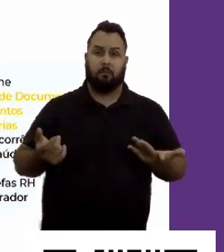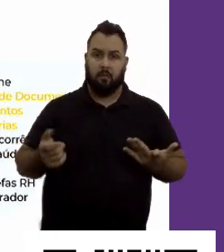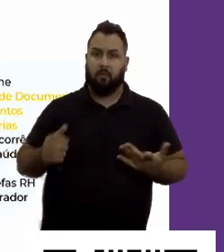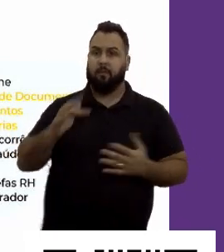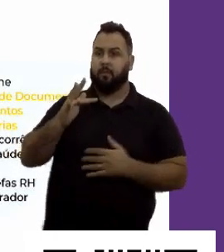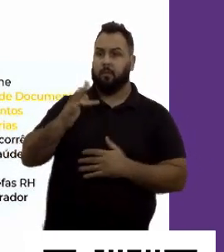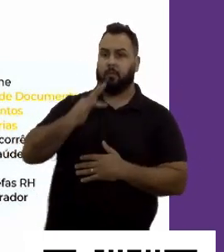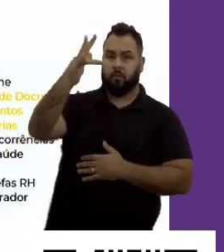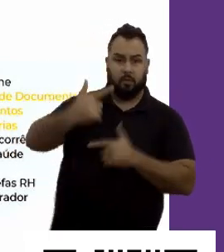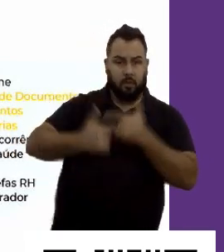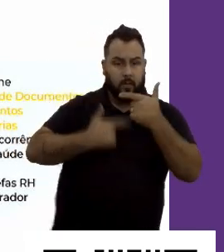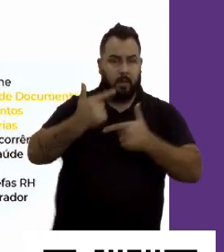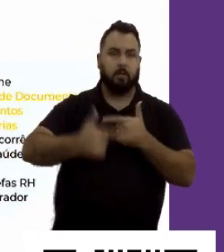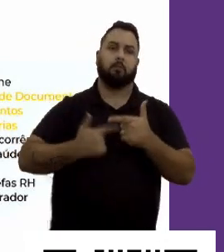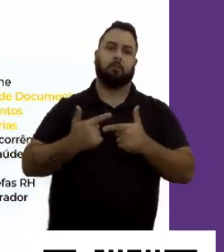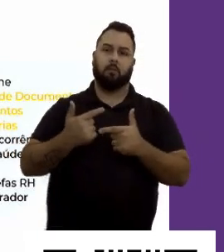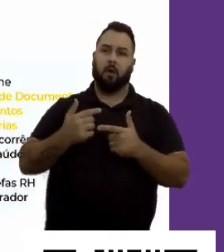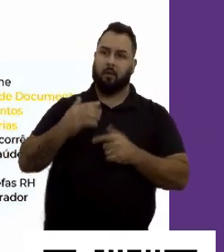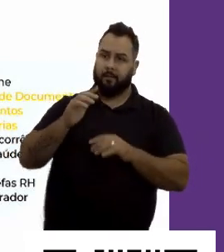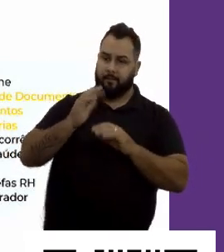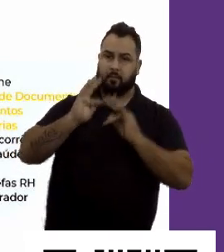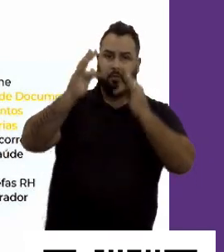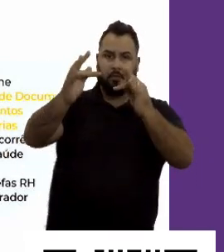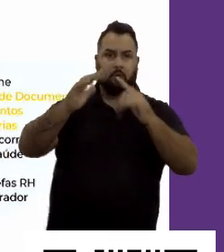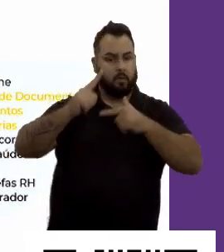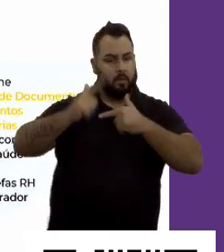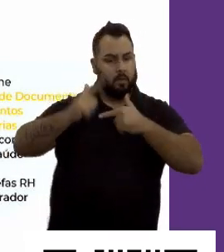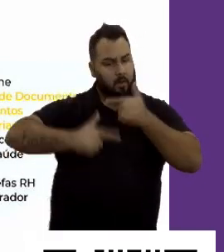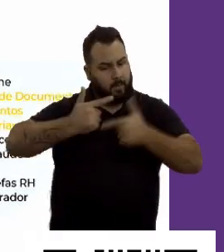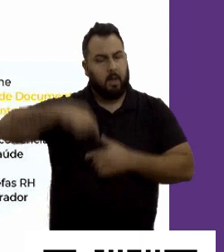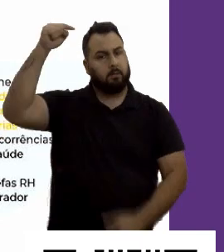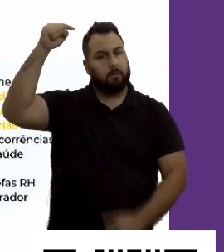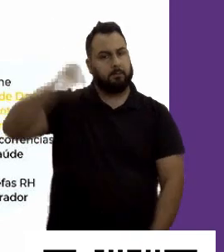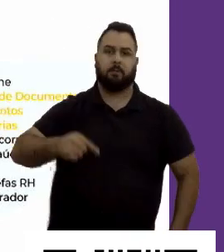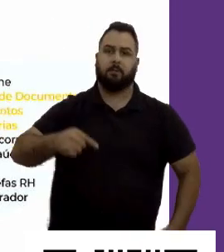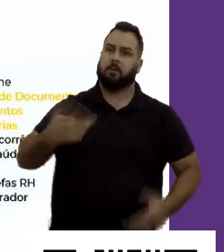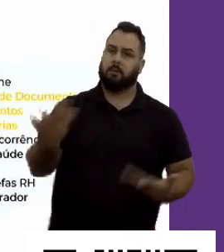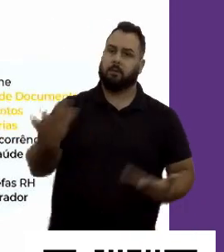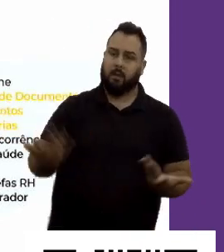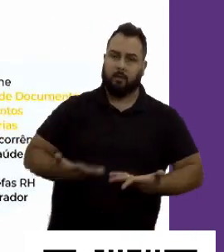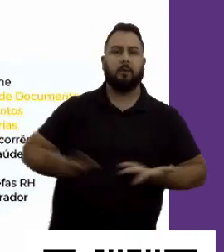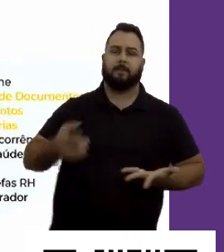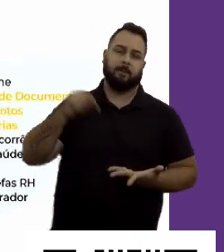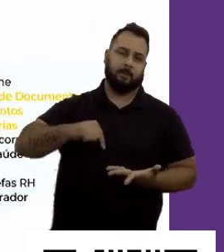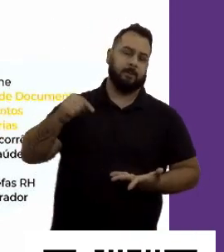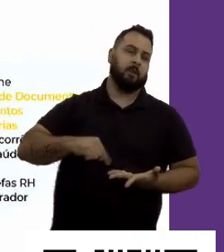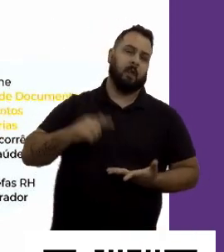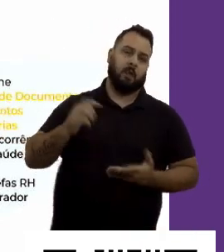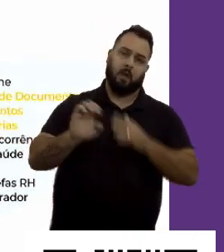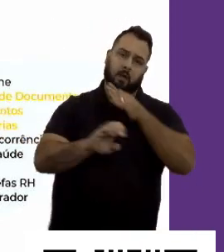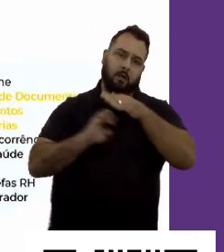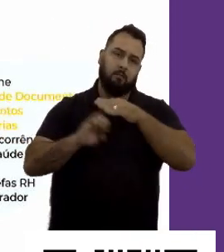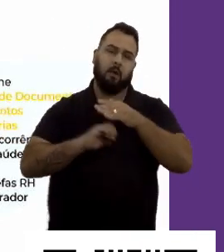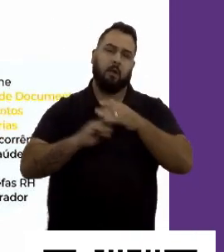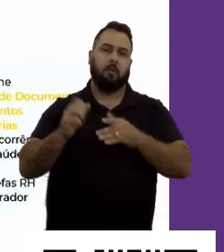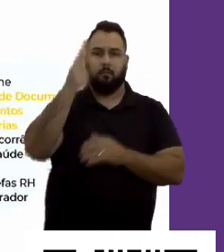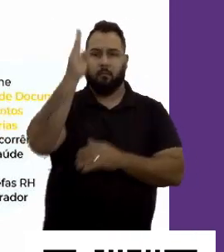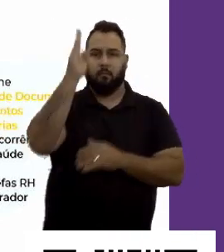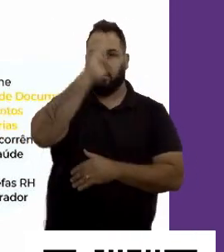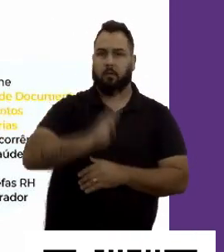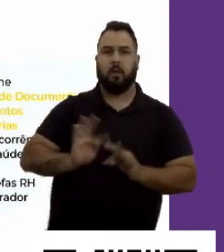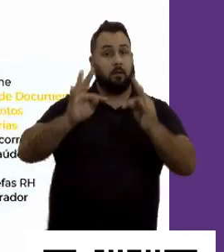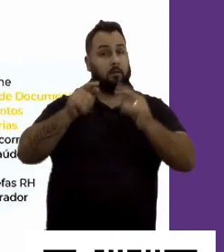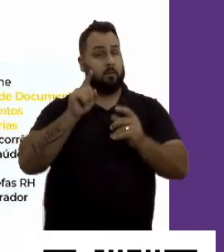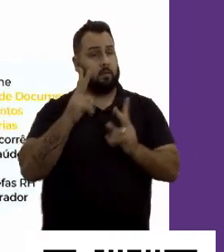futuro do trabalho, o futuro do trabalho está aqui, está se fazendo cada vez mais presente nas organizações brasileiras através de tecnologias